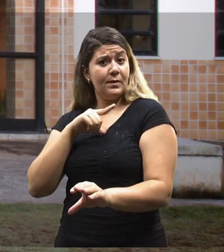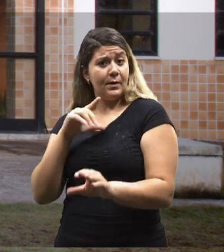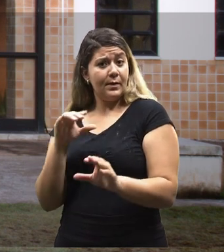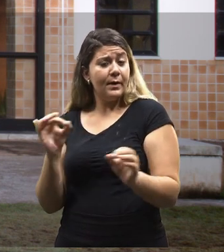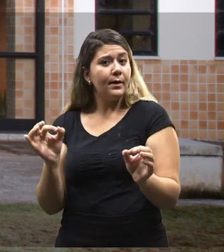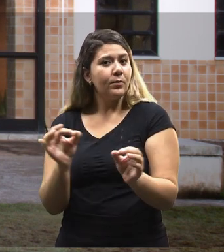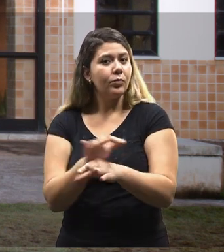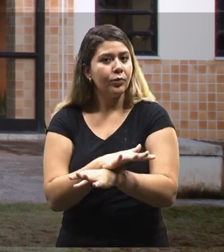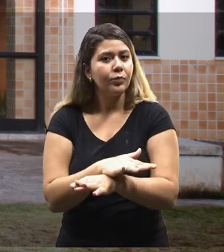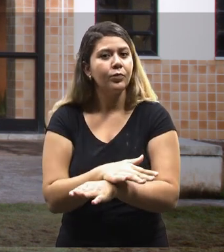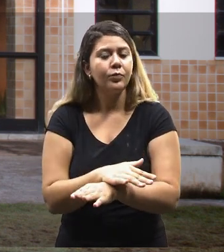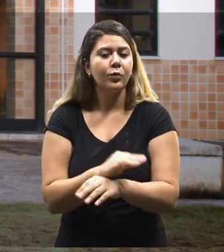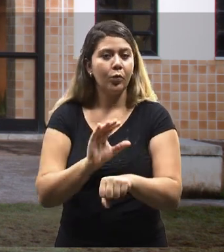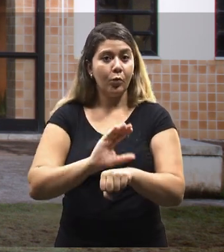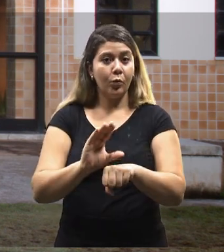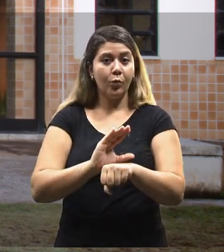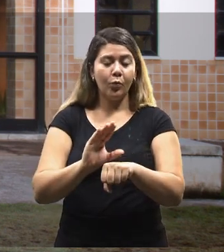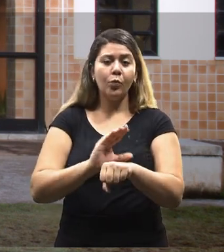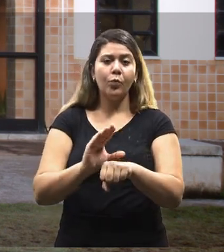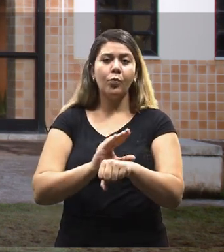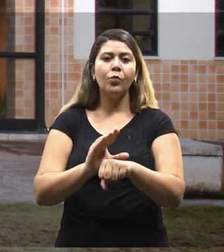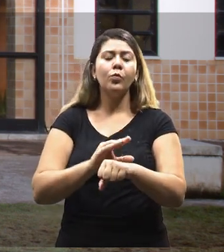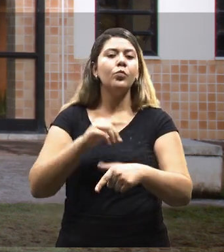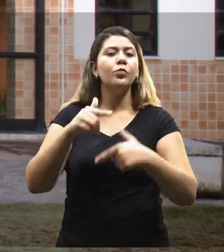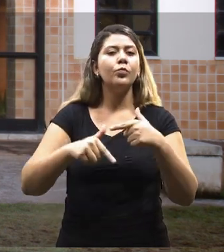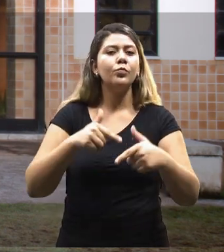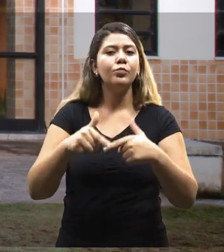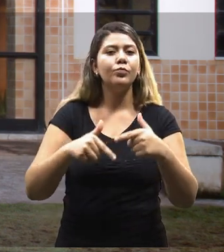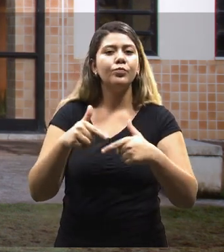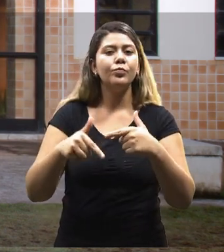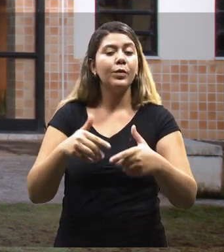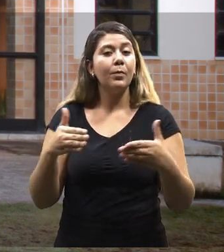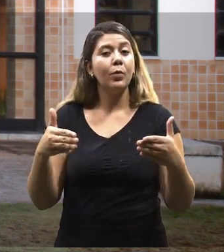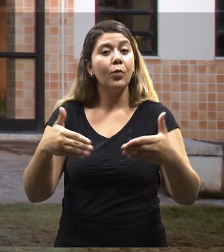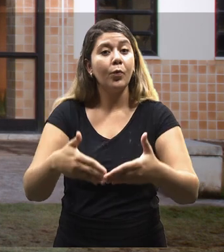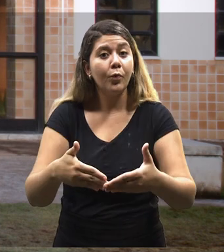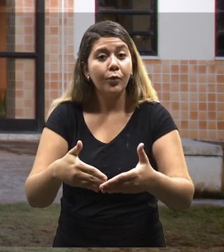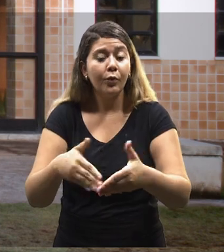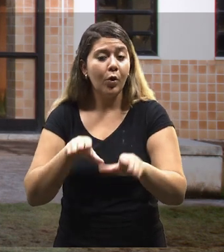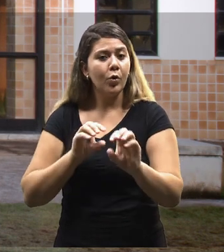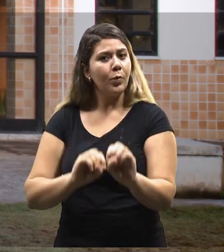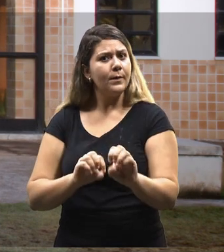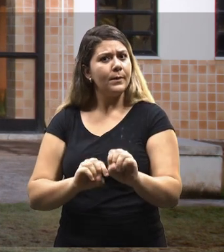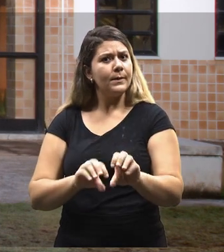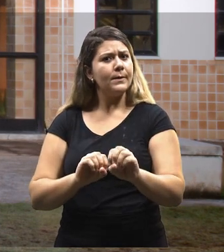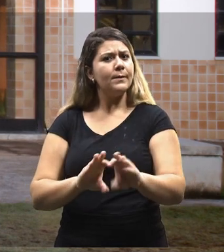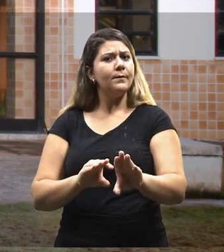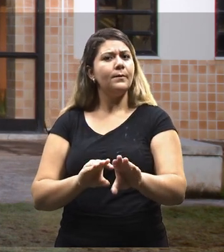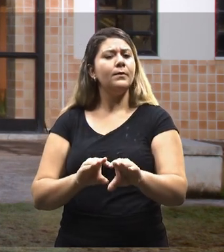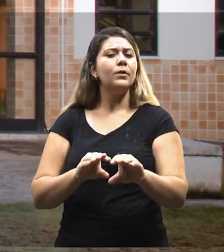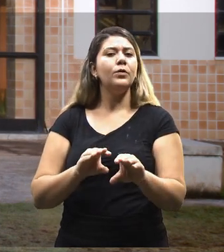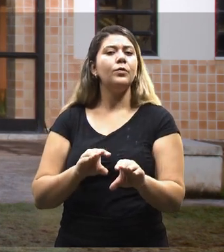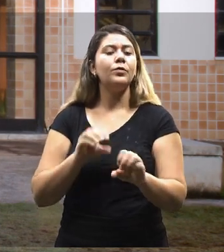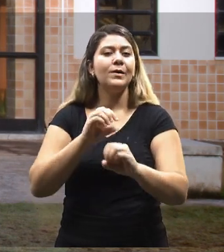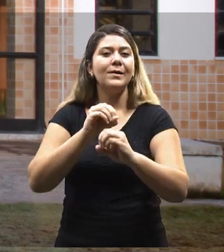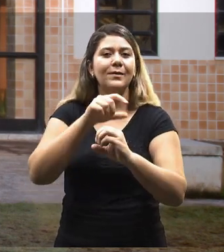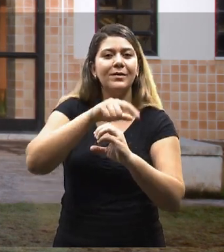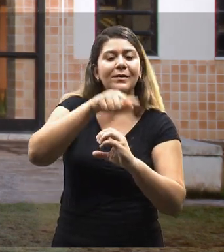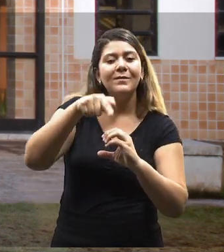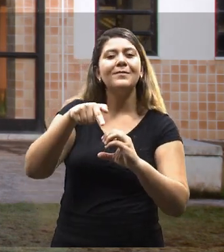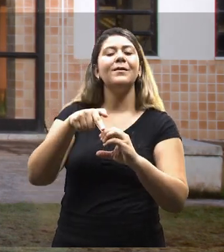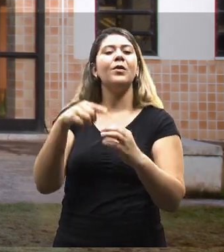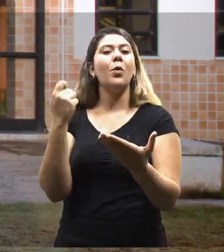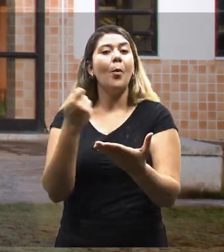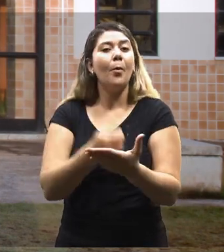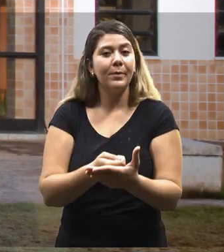no final do nosso curso um trabalho de conclusão de curso, que versa sobre ensino de ciências obrigatoriamente.